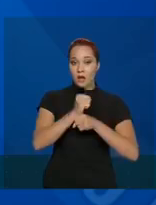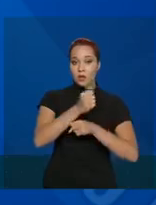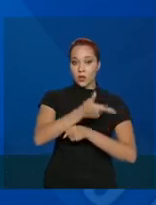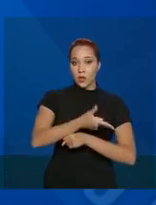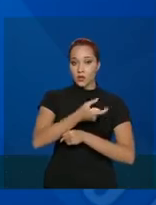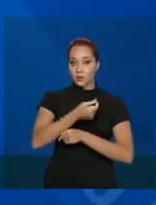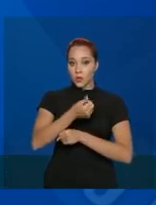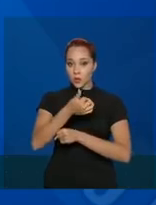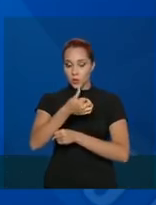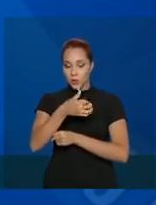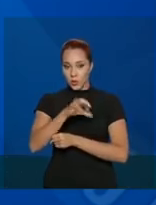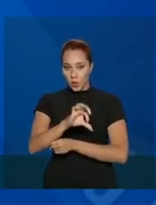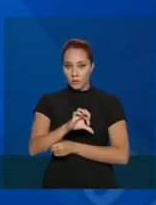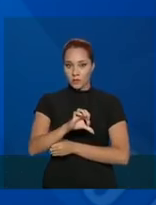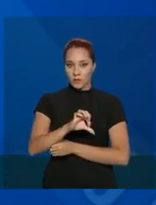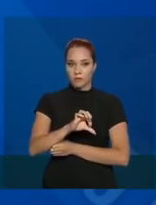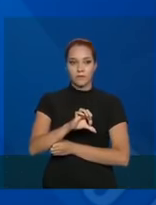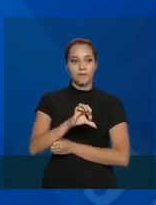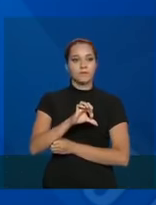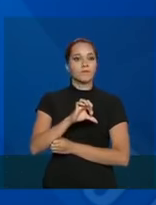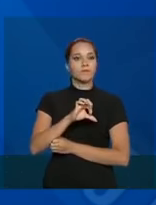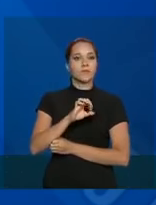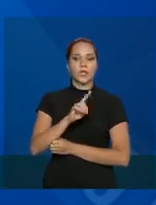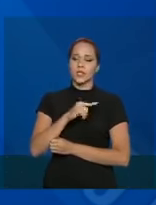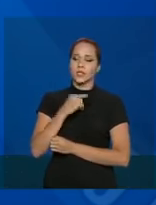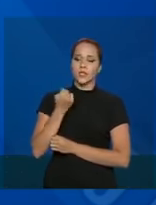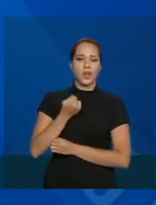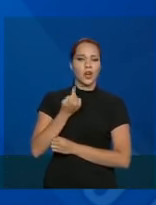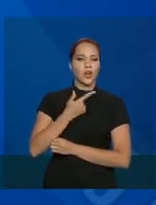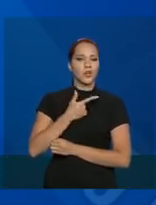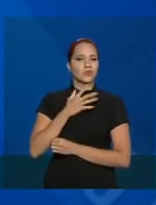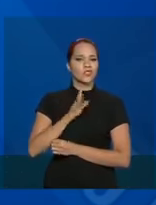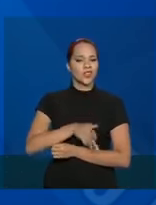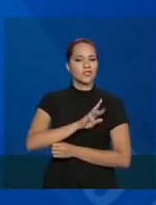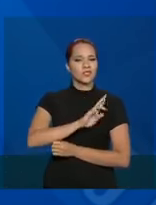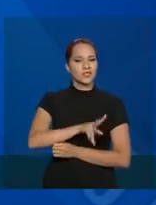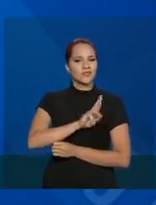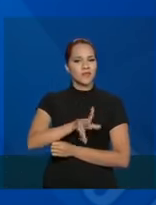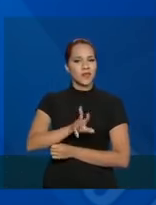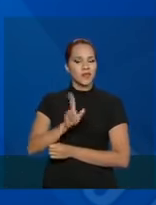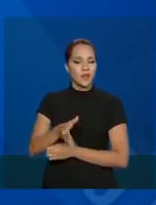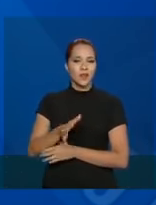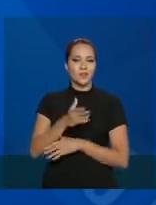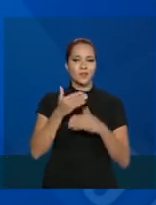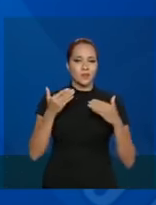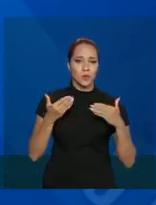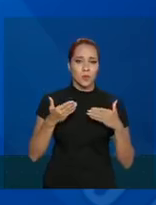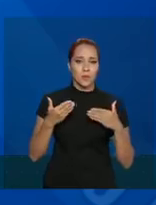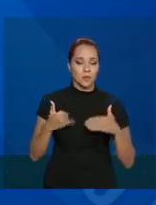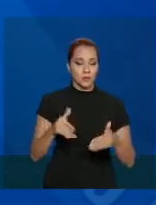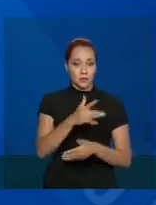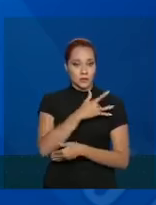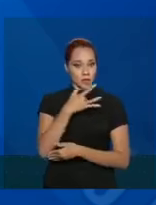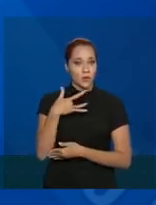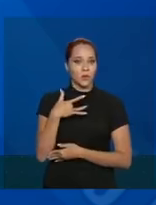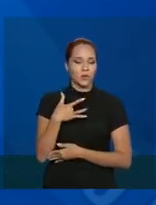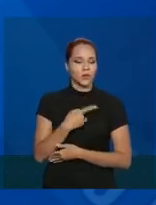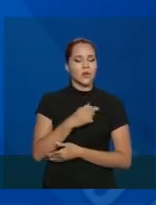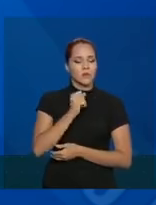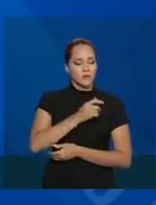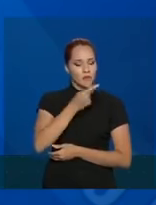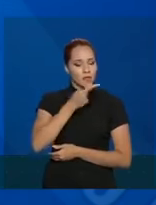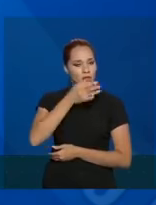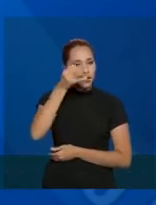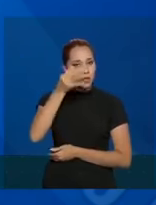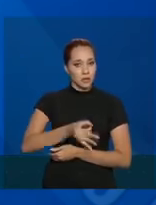cargos eletivos, eu já passei por vários ministros Ministério da Saúde e eu posso afirmar para